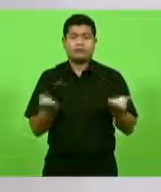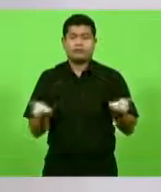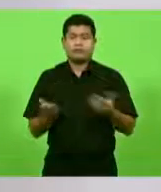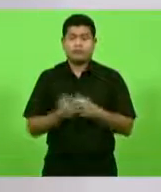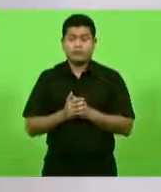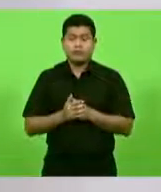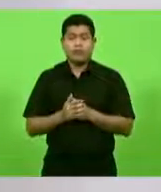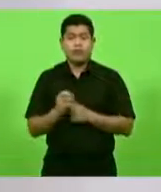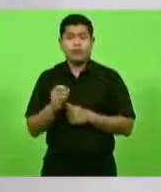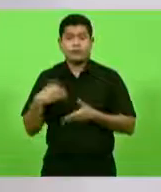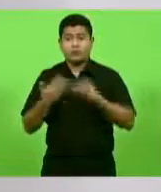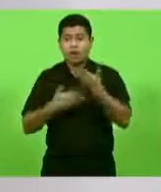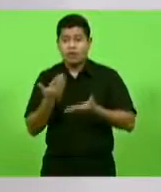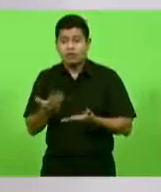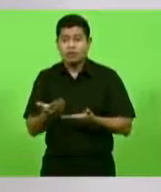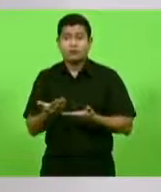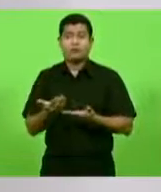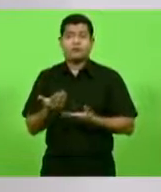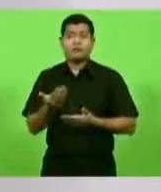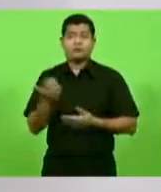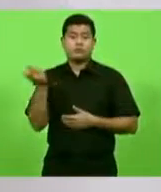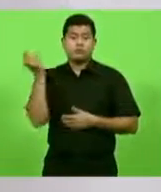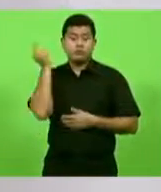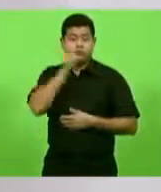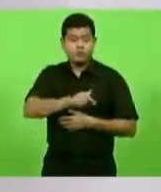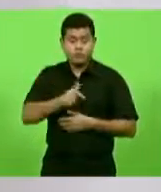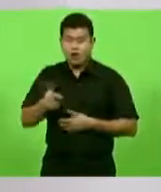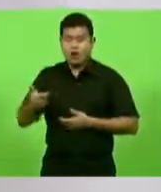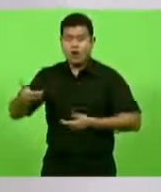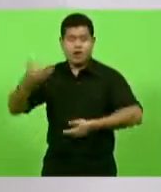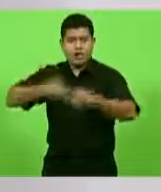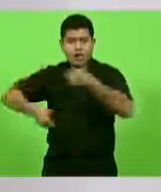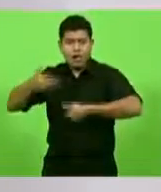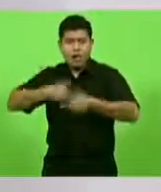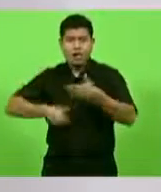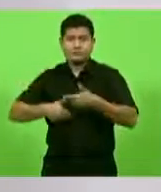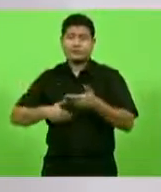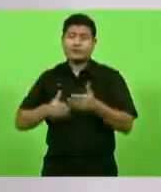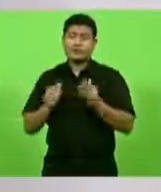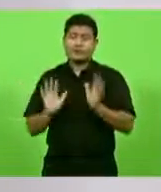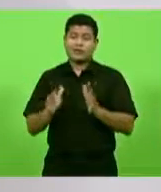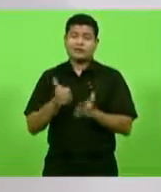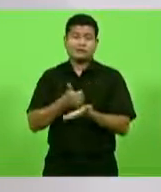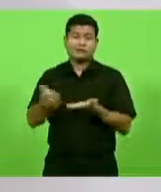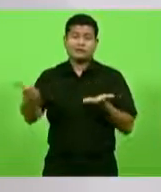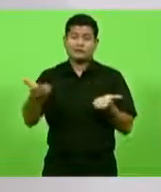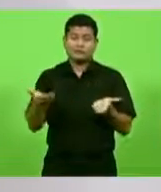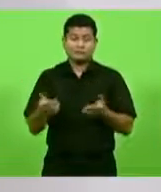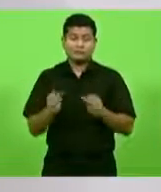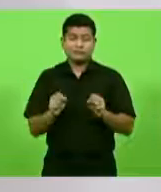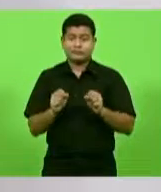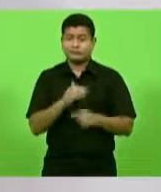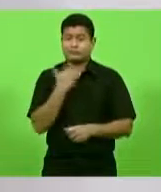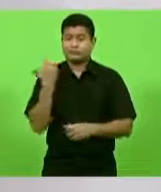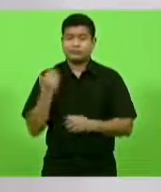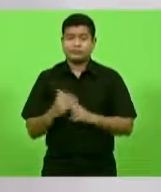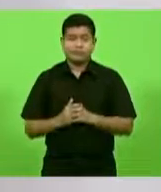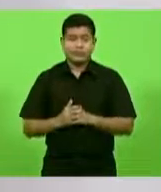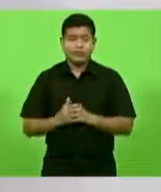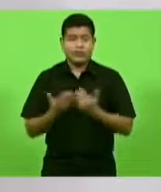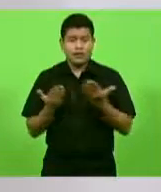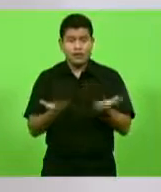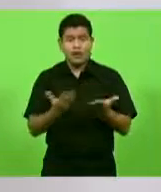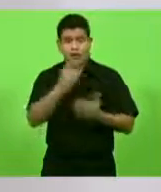atendimento. Quando ia receber, já muitas vezes era tarde. Então, o prefeito João Rodrigues foi